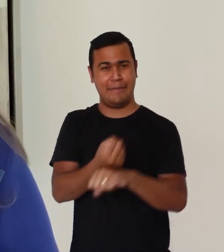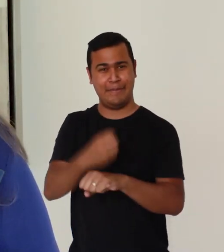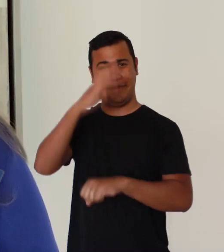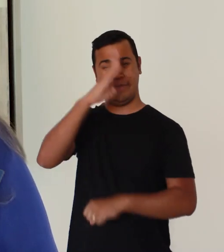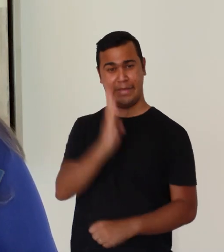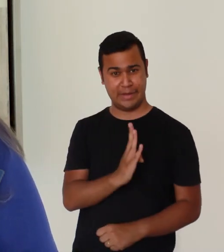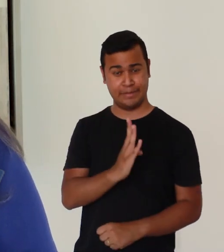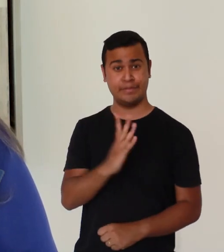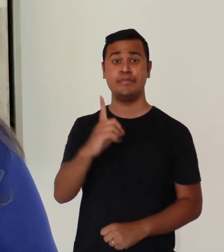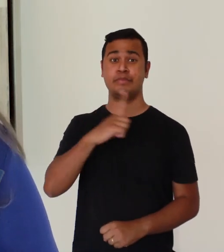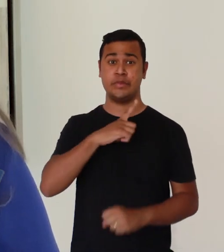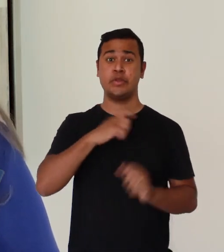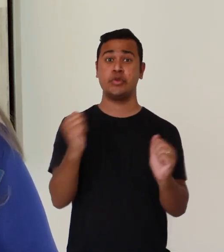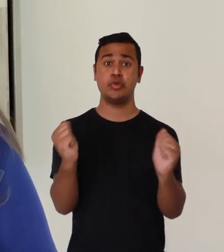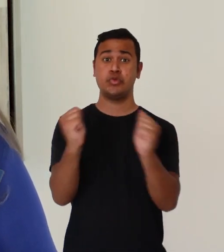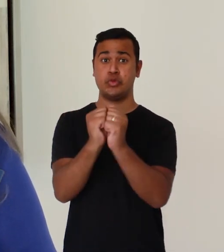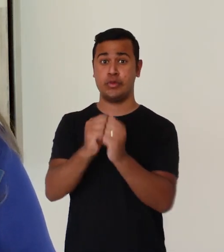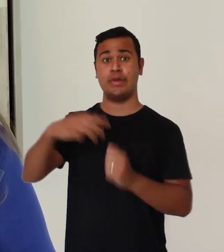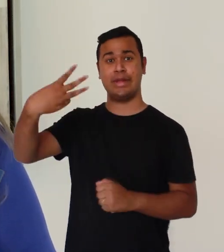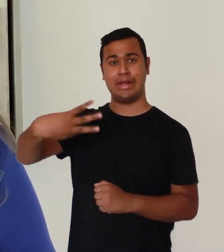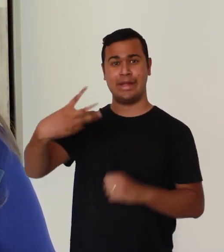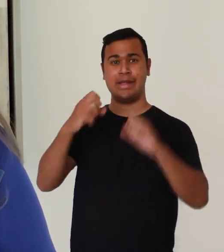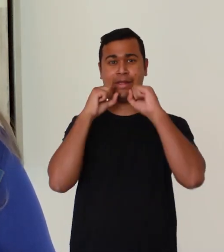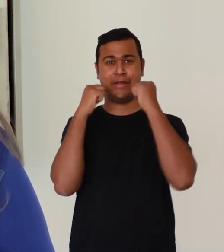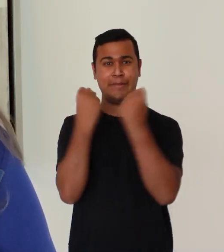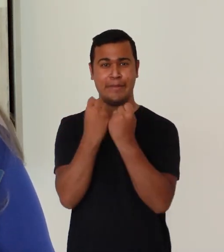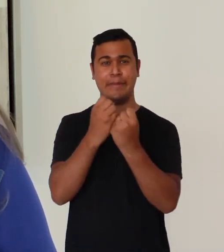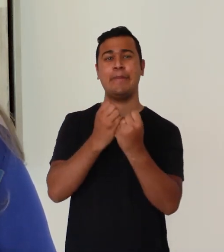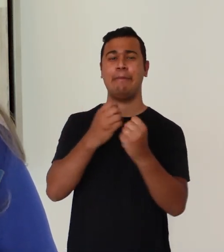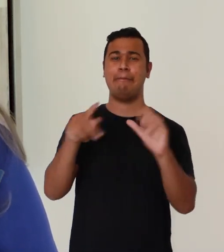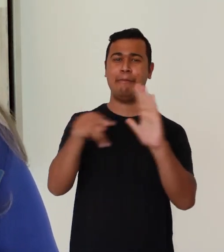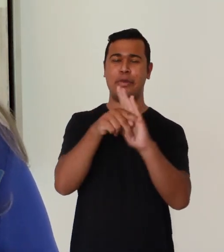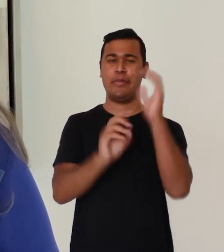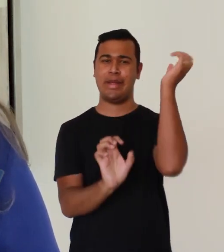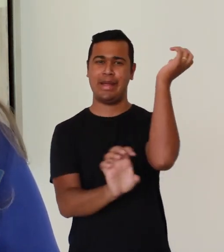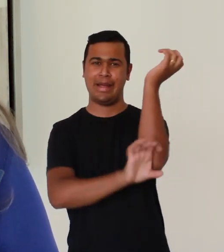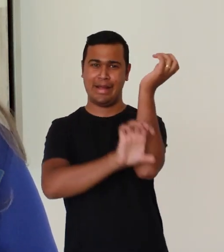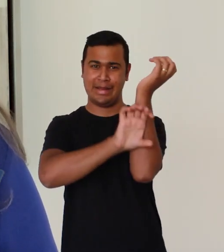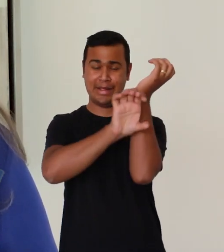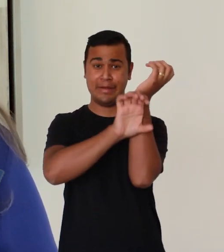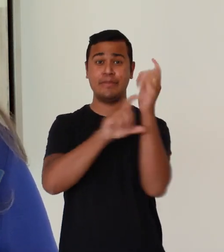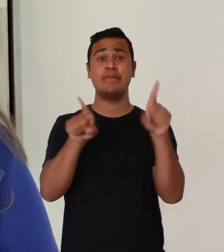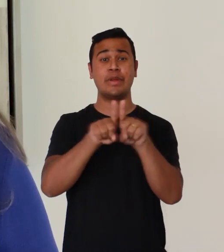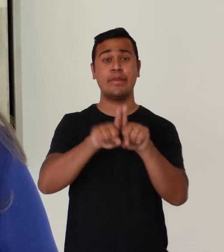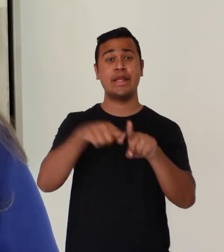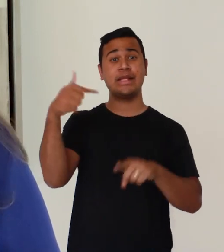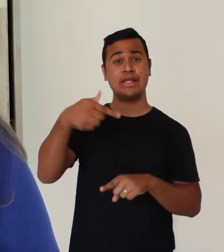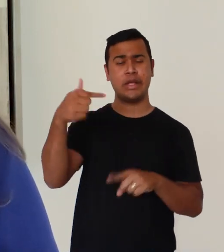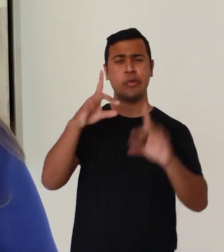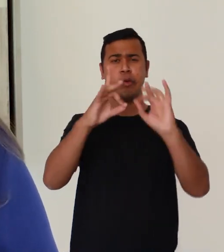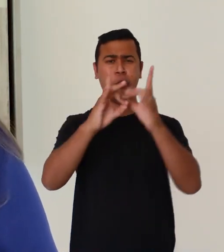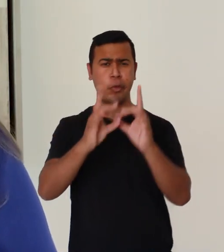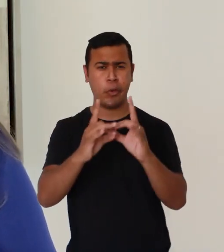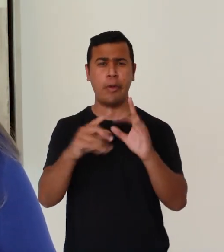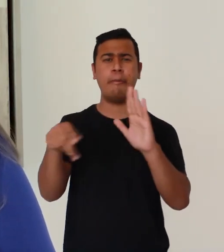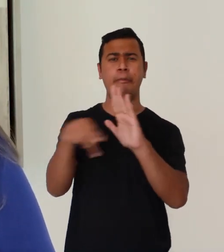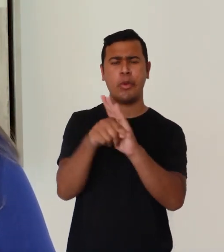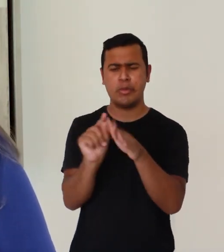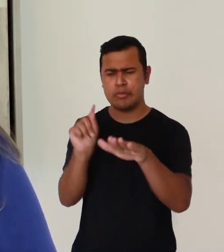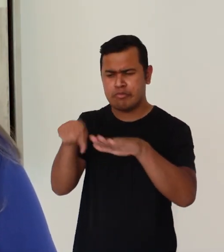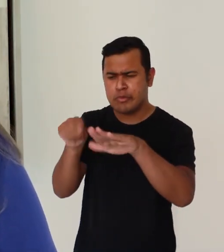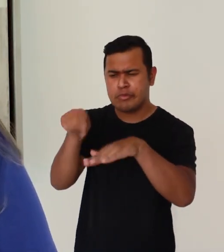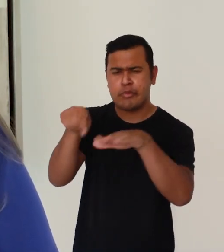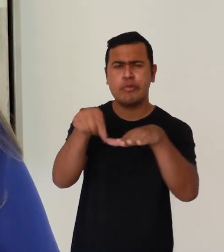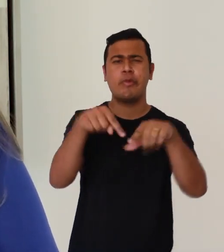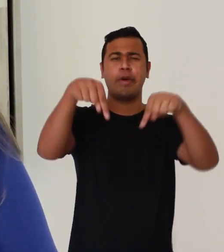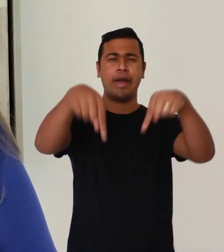ocorrerá juntamente com o terceiro simpósio do Bioma Caatinga e o sétimo workshop de sementes e mudas da